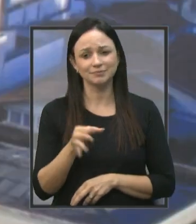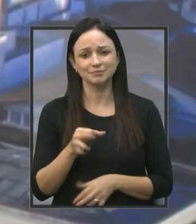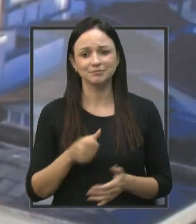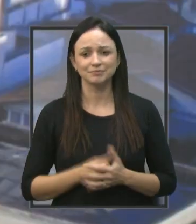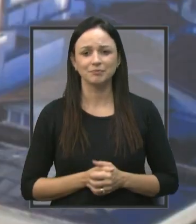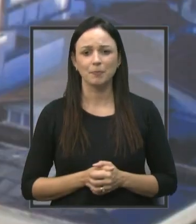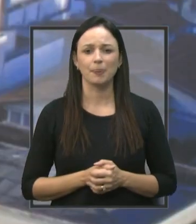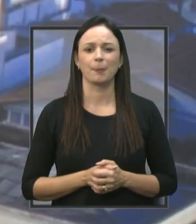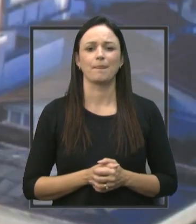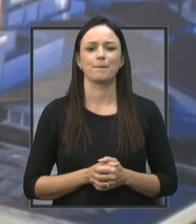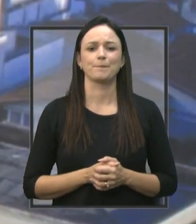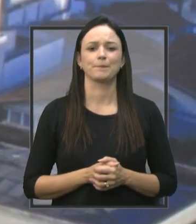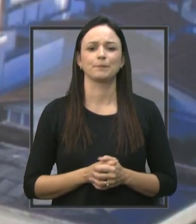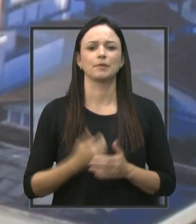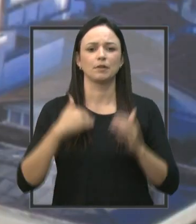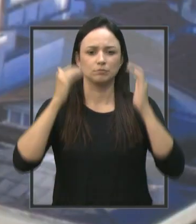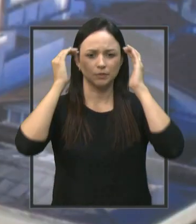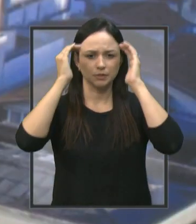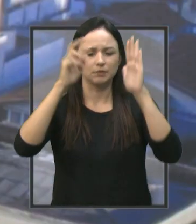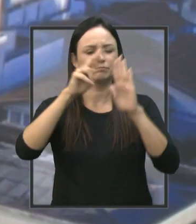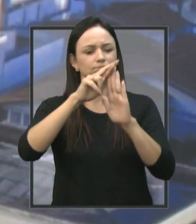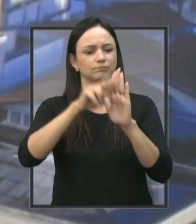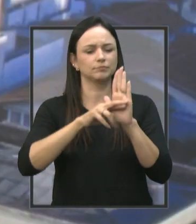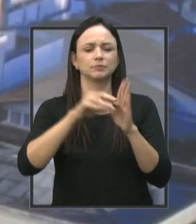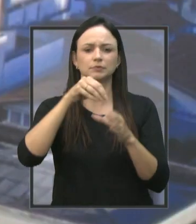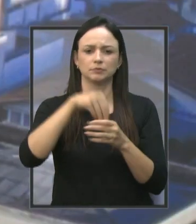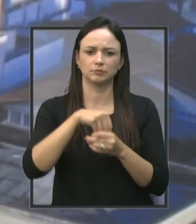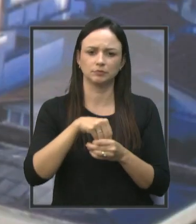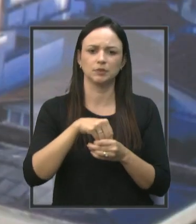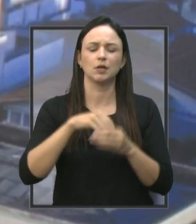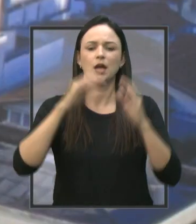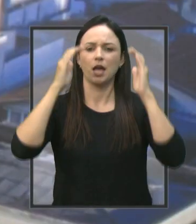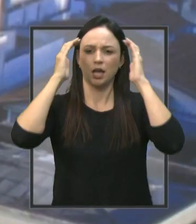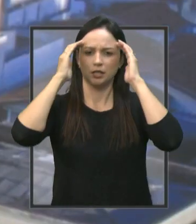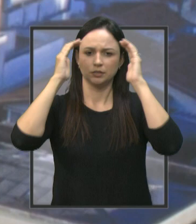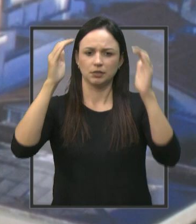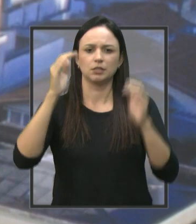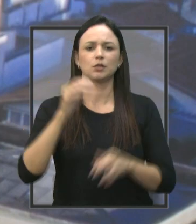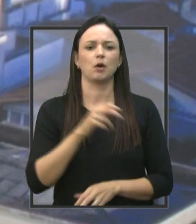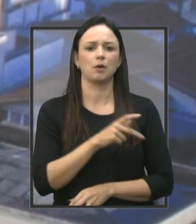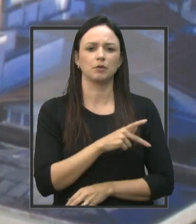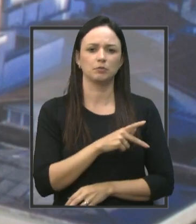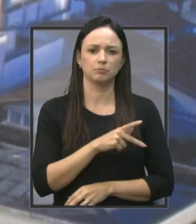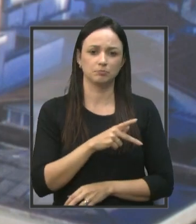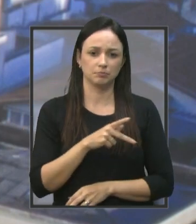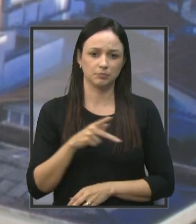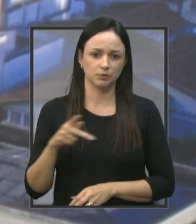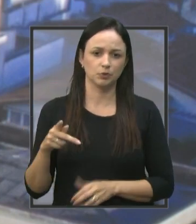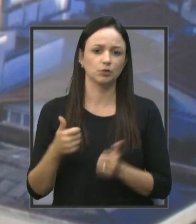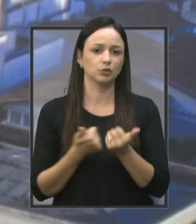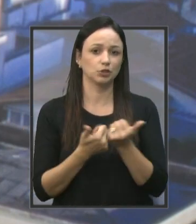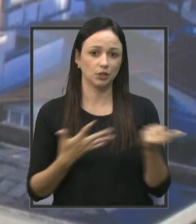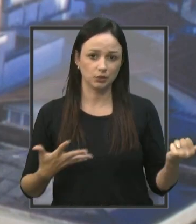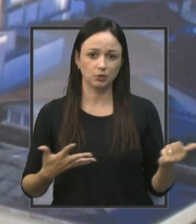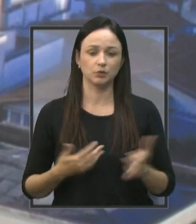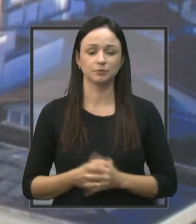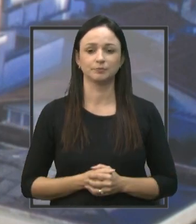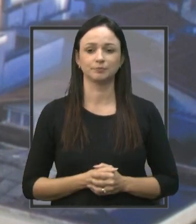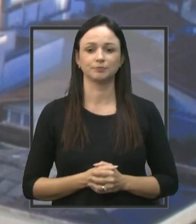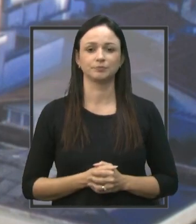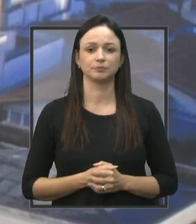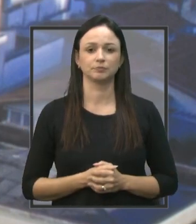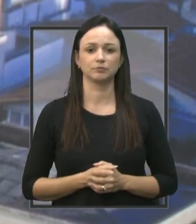Com respeito ao regimento interno da Câmara, com respeito ao presidente e à mesa diretora, e